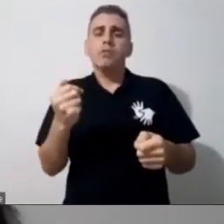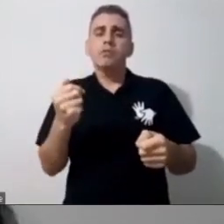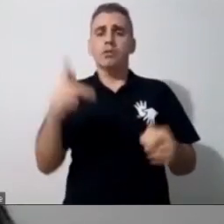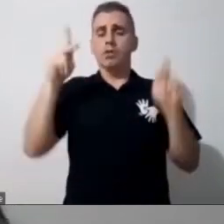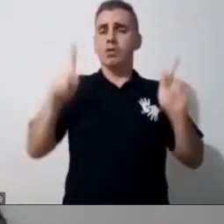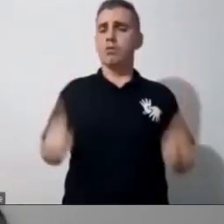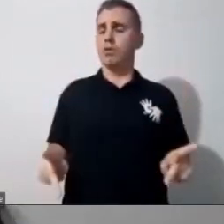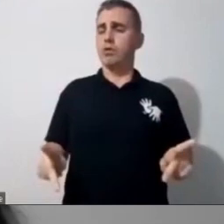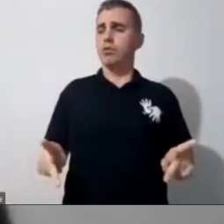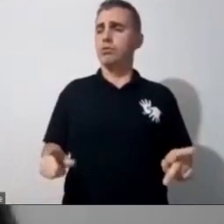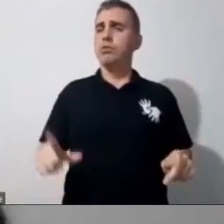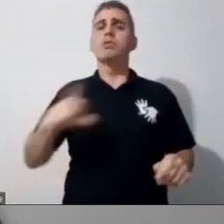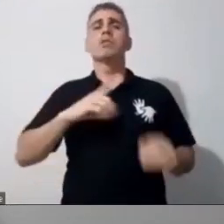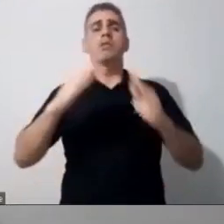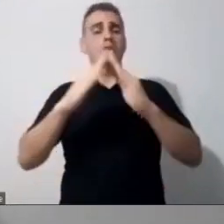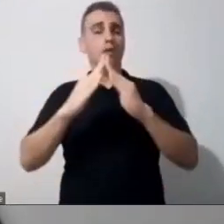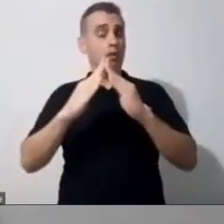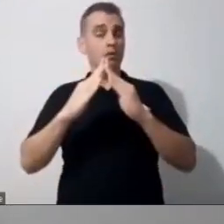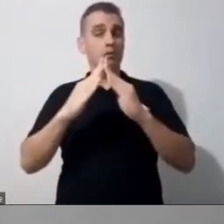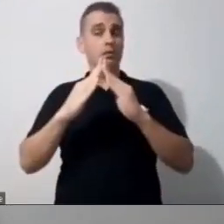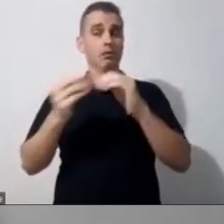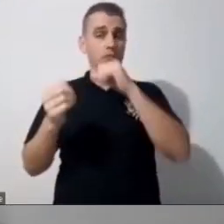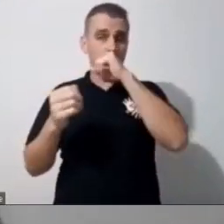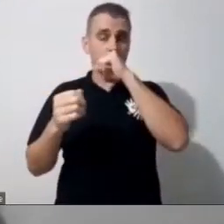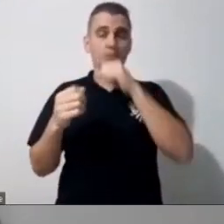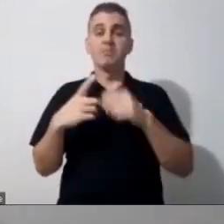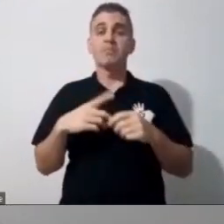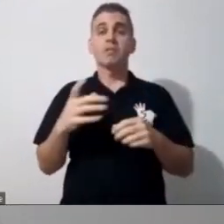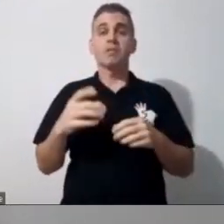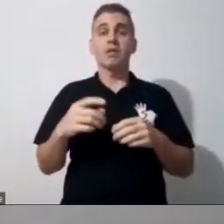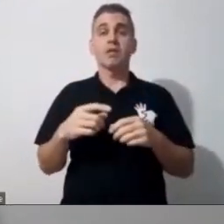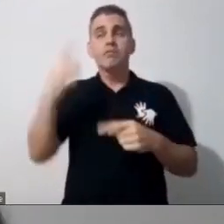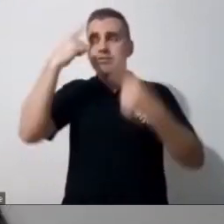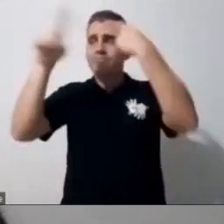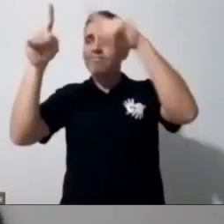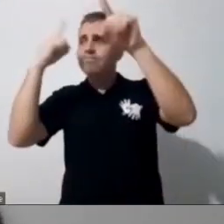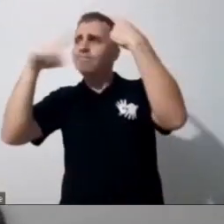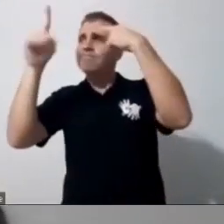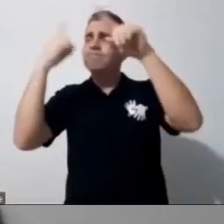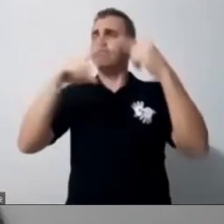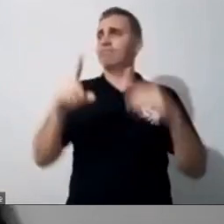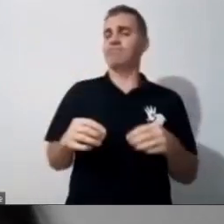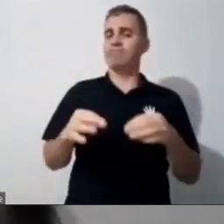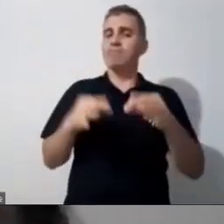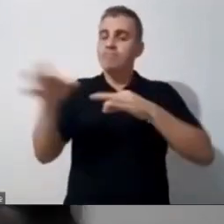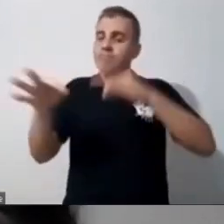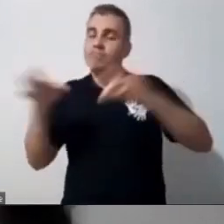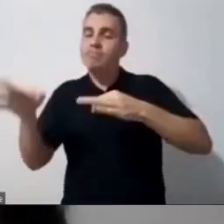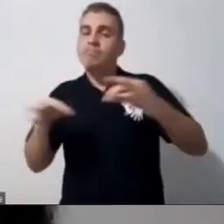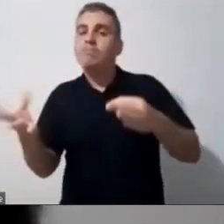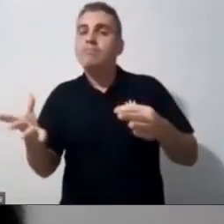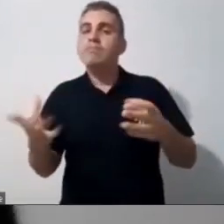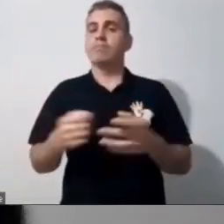sendo trazido, ele tá sendo reinventado. E essa assessoria do professor de sala de recursos, ela é